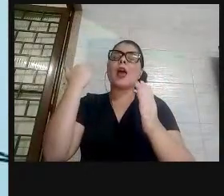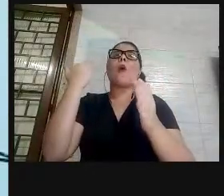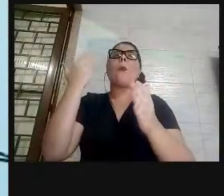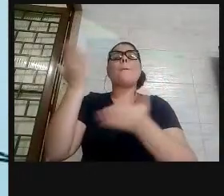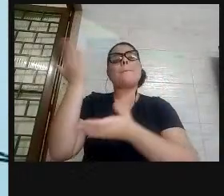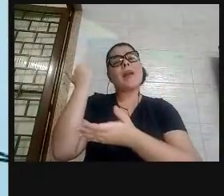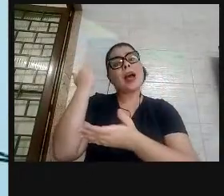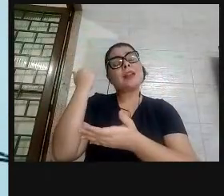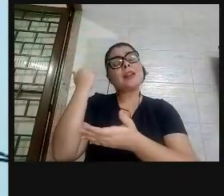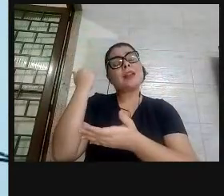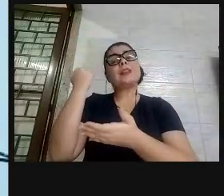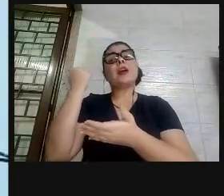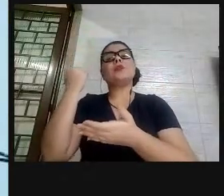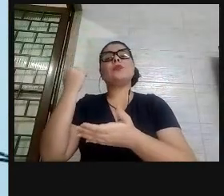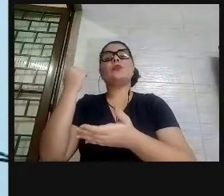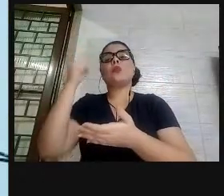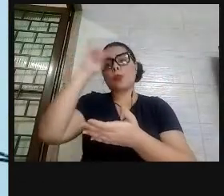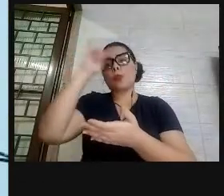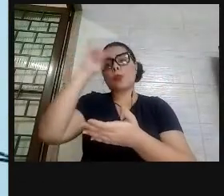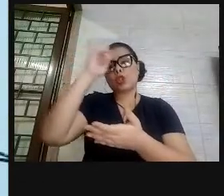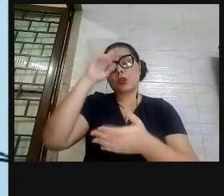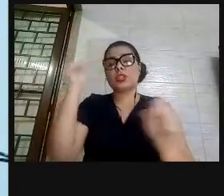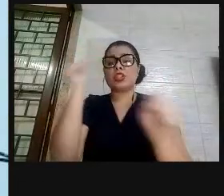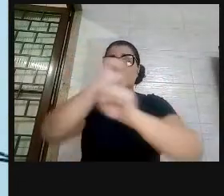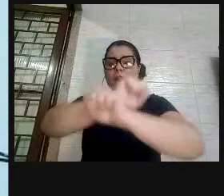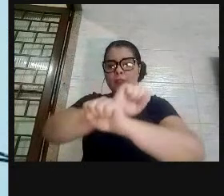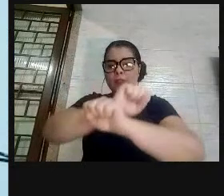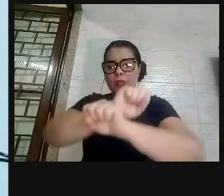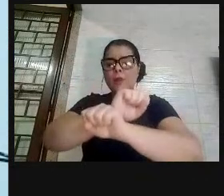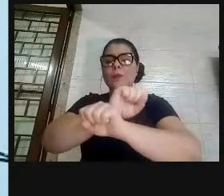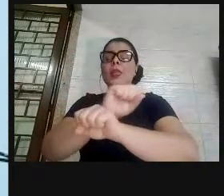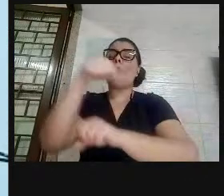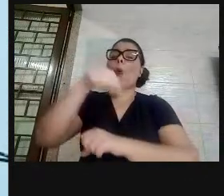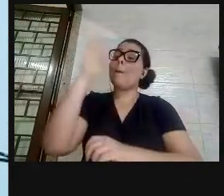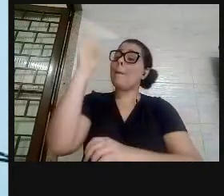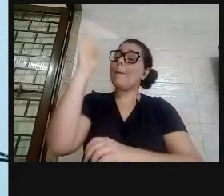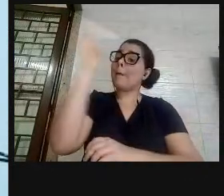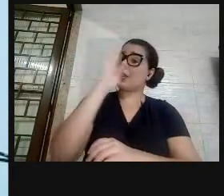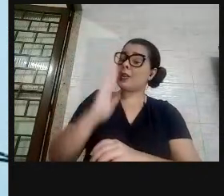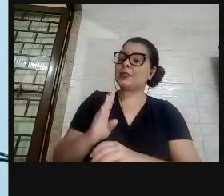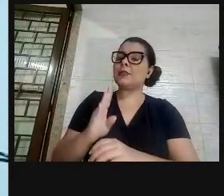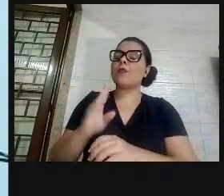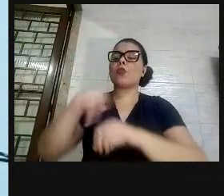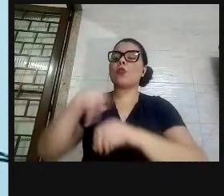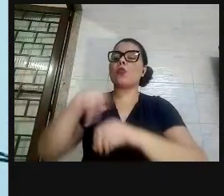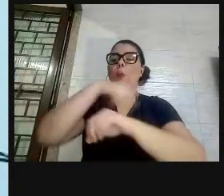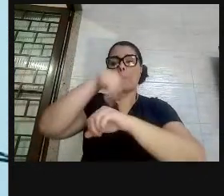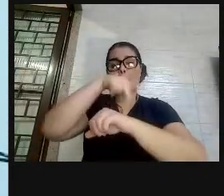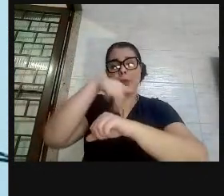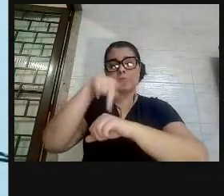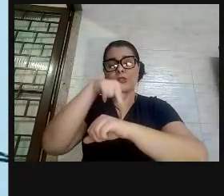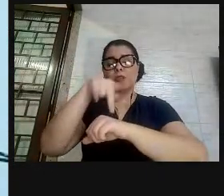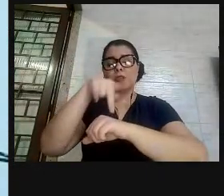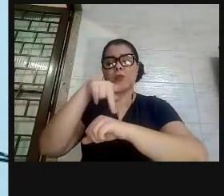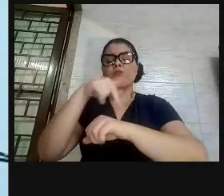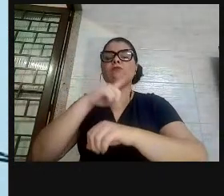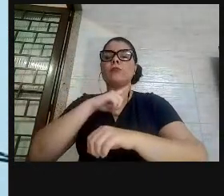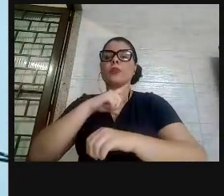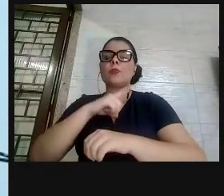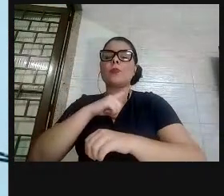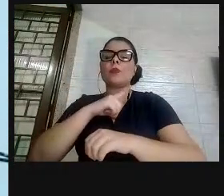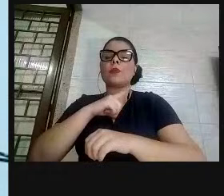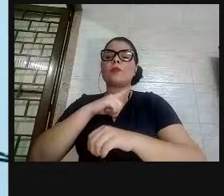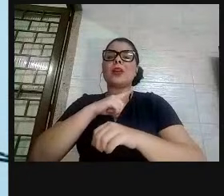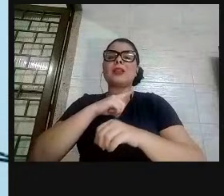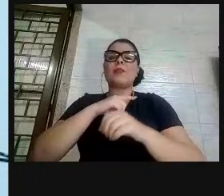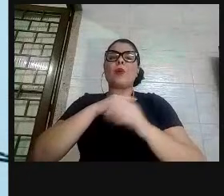escravocrata. O Brasil foi um país em que nós tivemos uma das mais